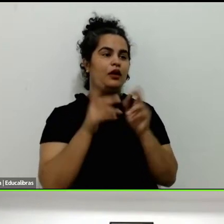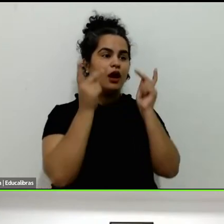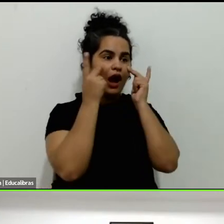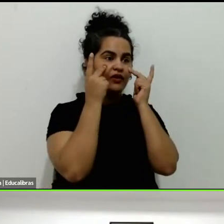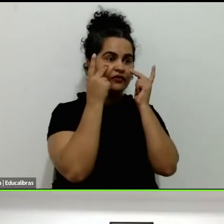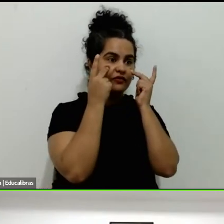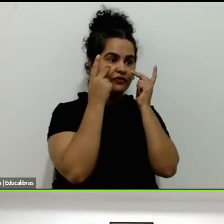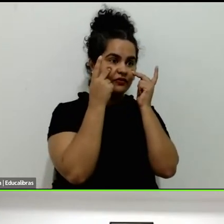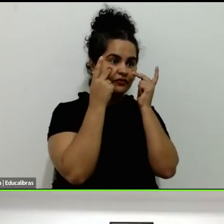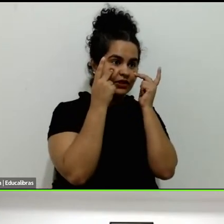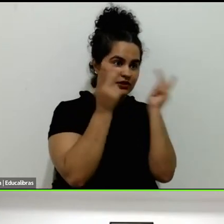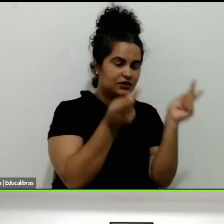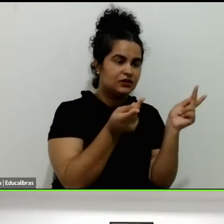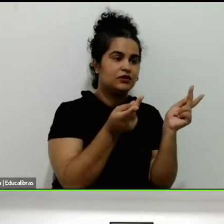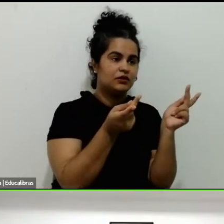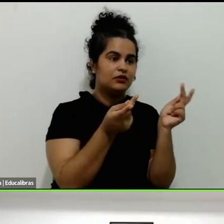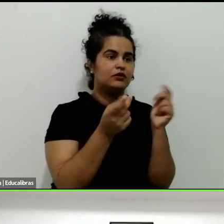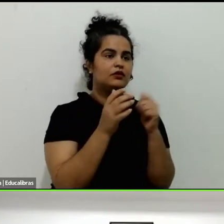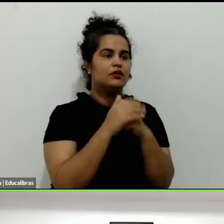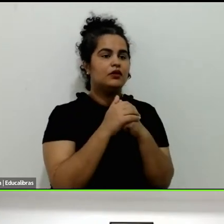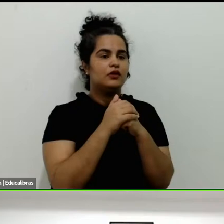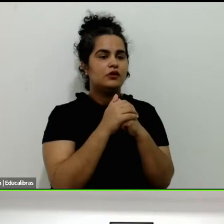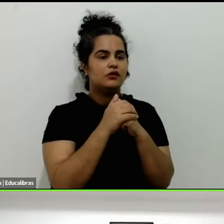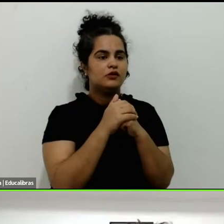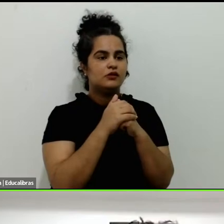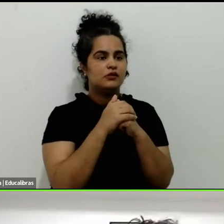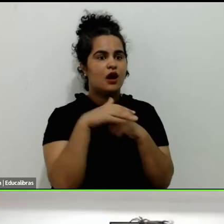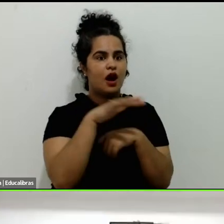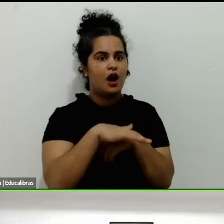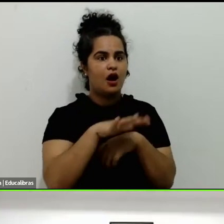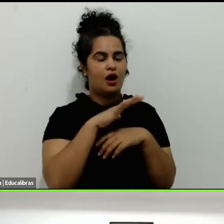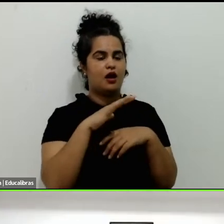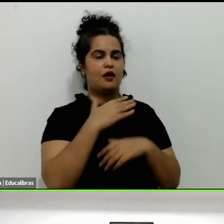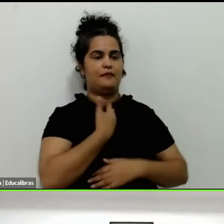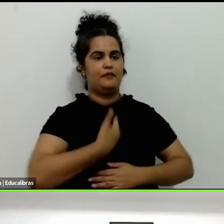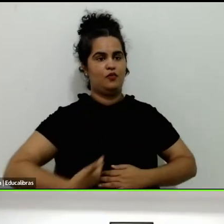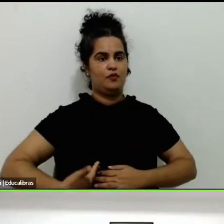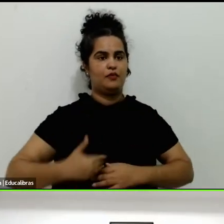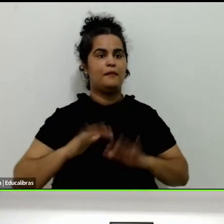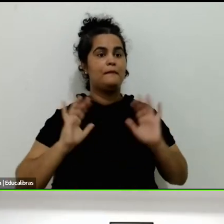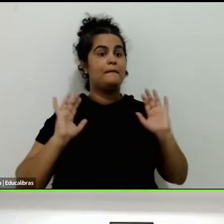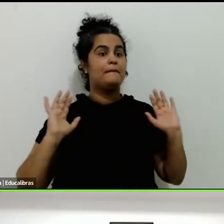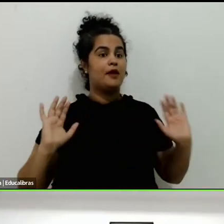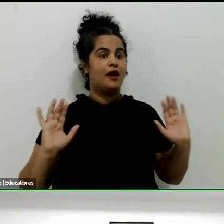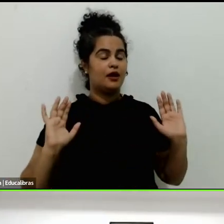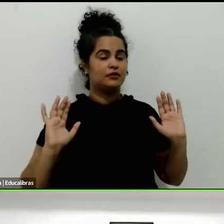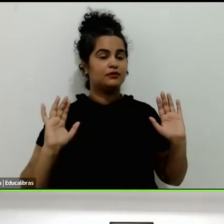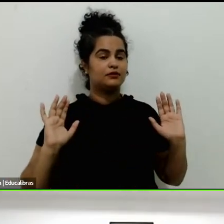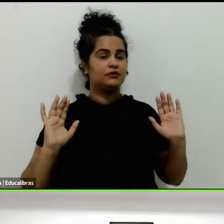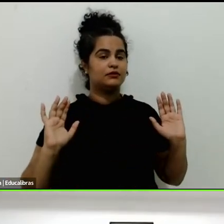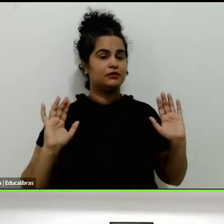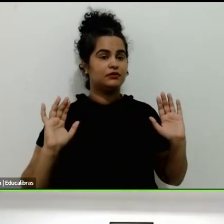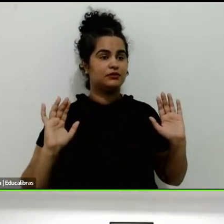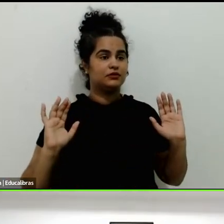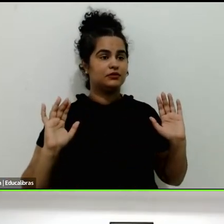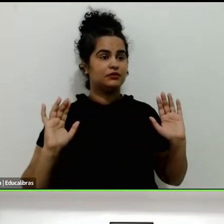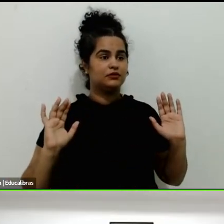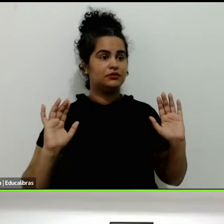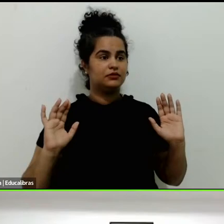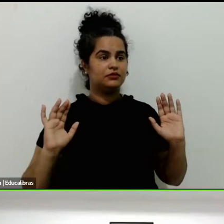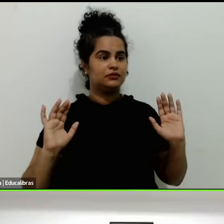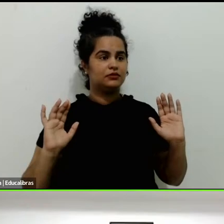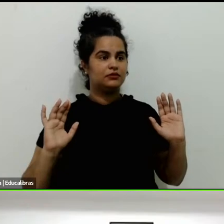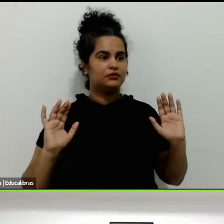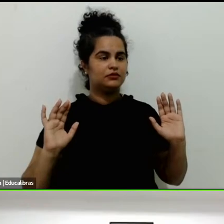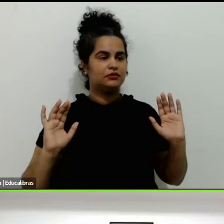la visita al espacio público. No obstante, hubo una ralentización que fue seguida